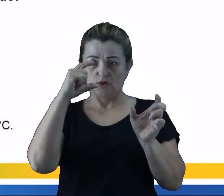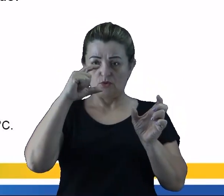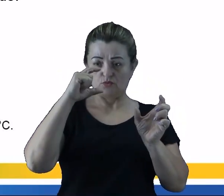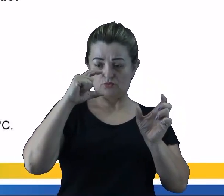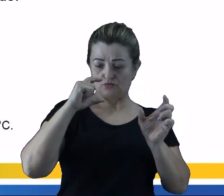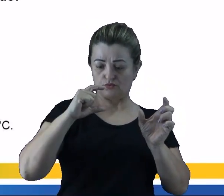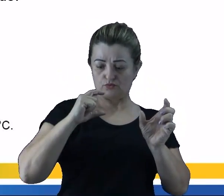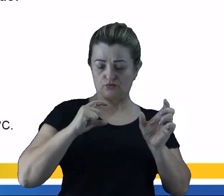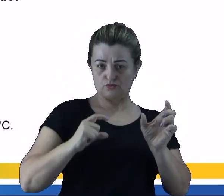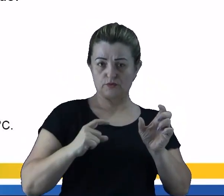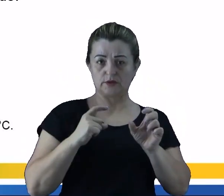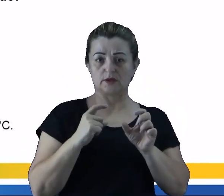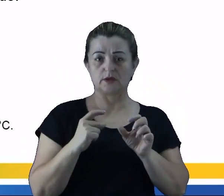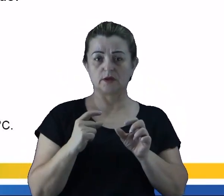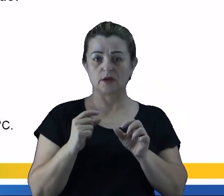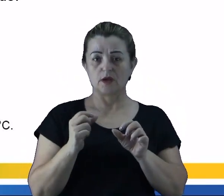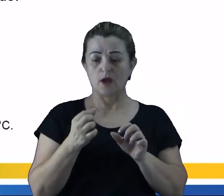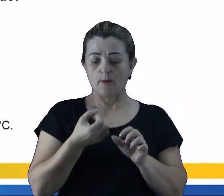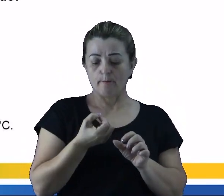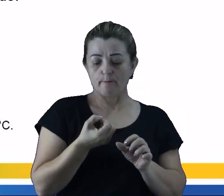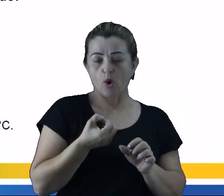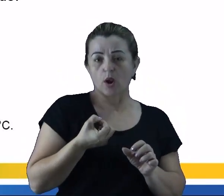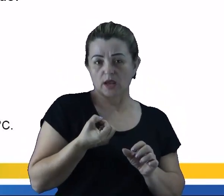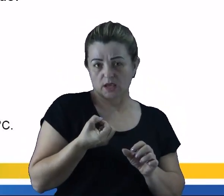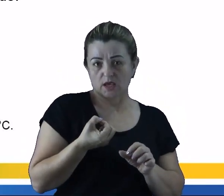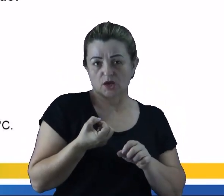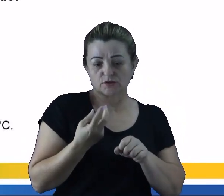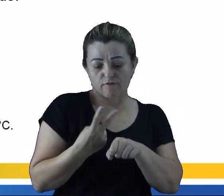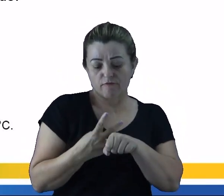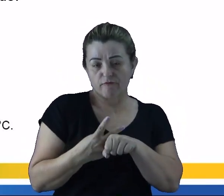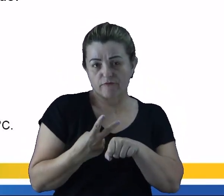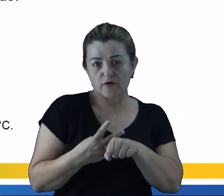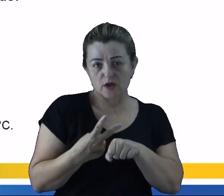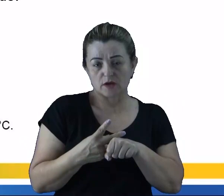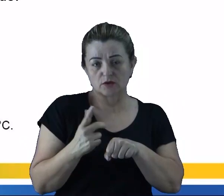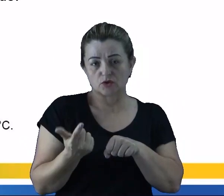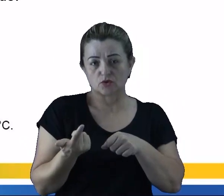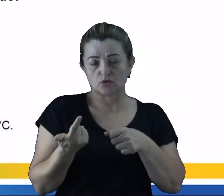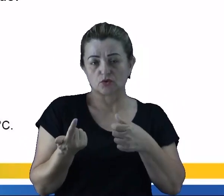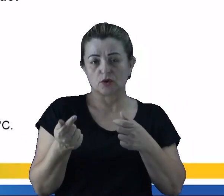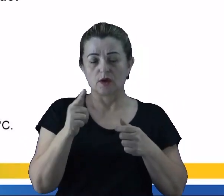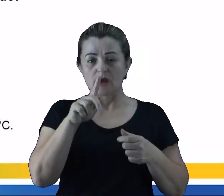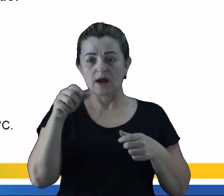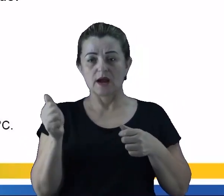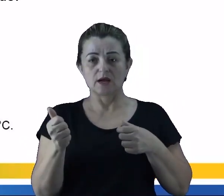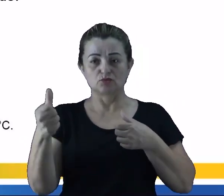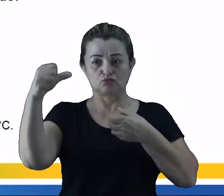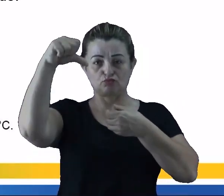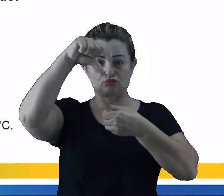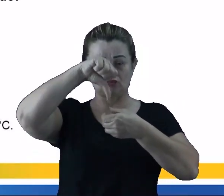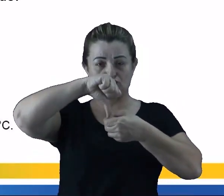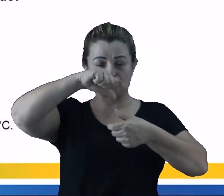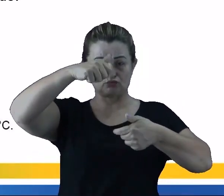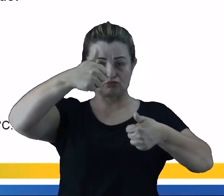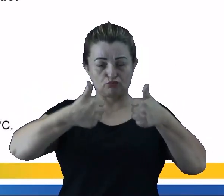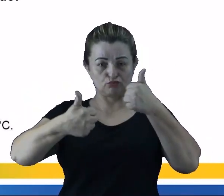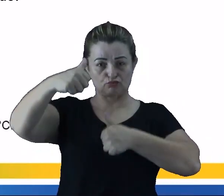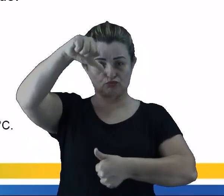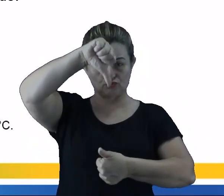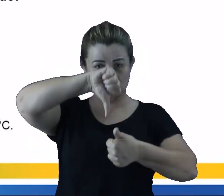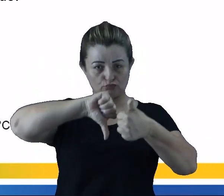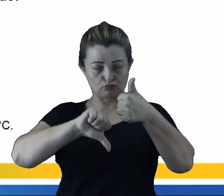ter bolinhas de vidro, né, que vão ajudar ali que outros gases que não estejam naquela temperatura